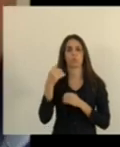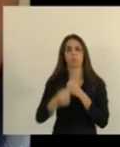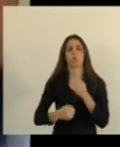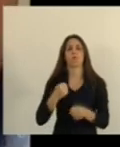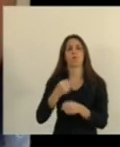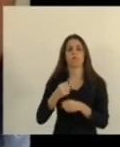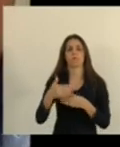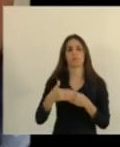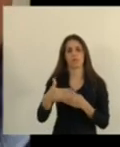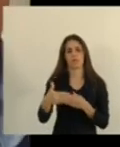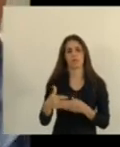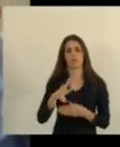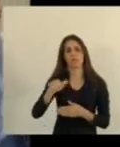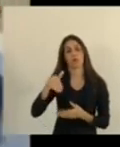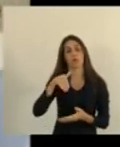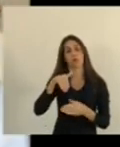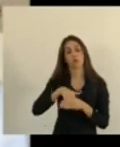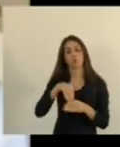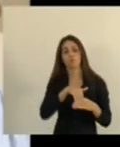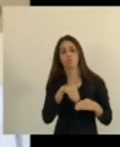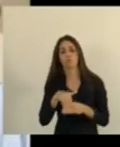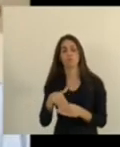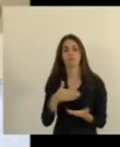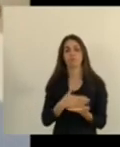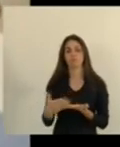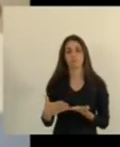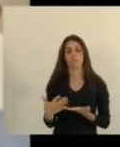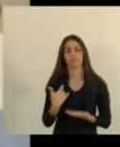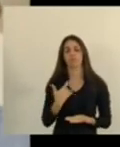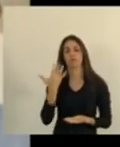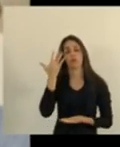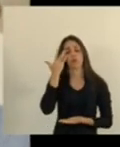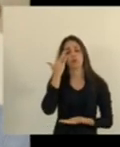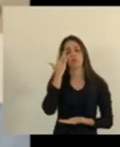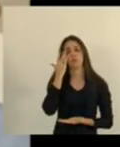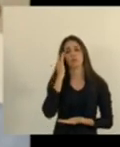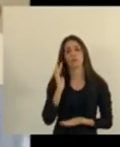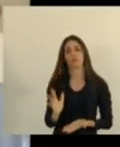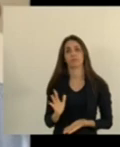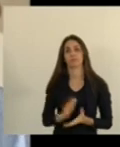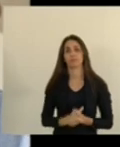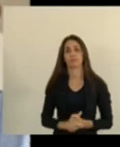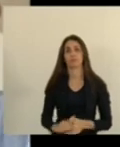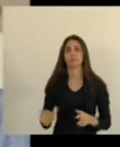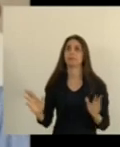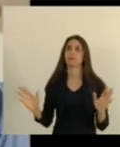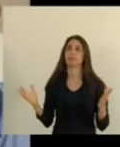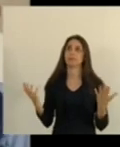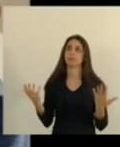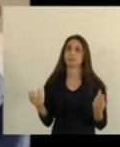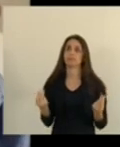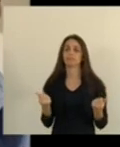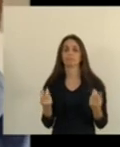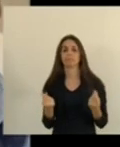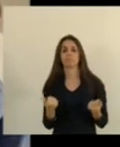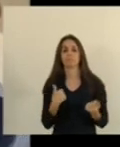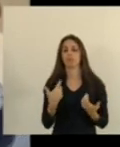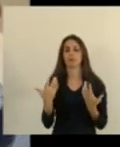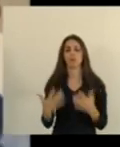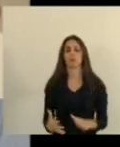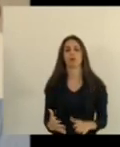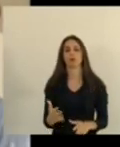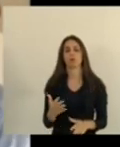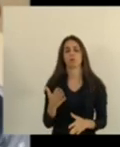campanha eleitoral eu prefiro não acreditar eu prefiro dizer que eu